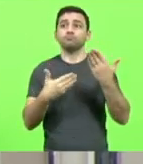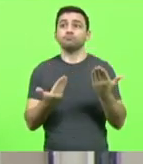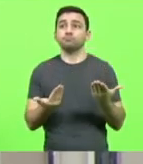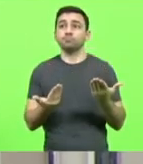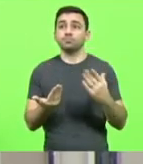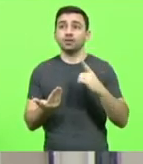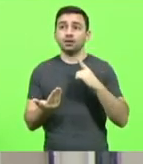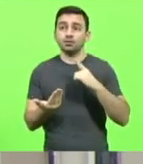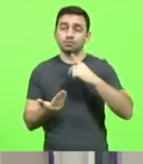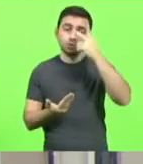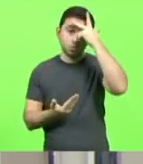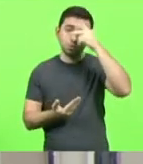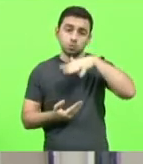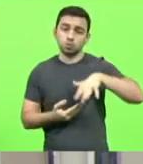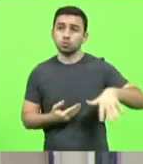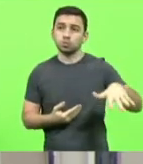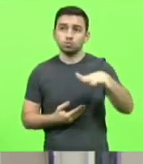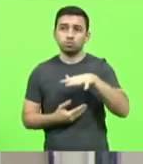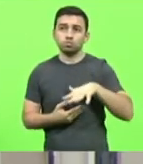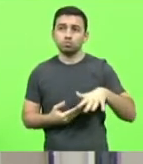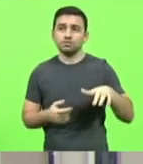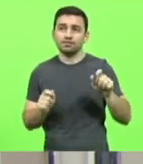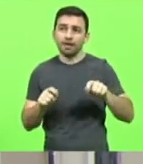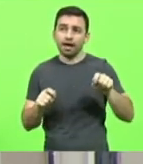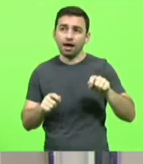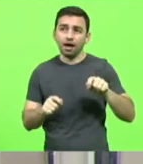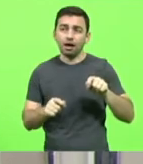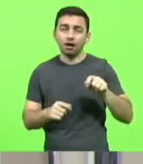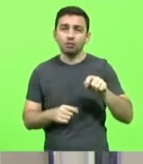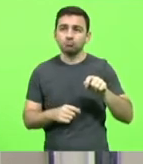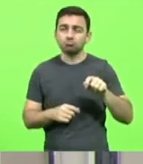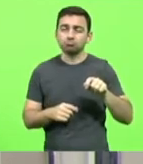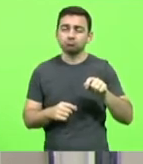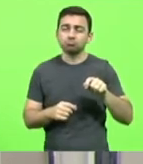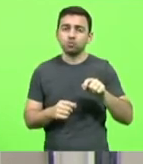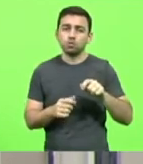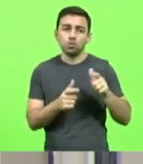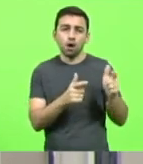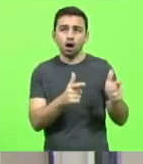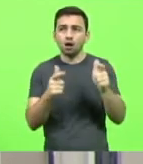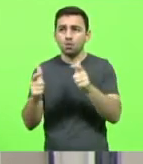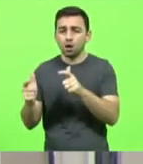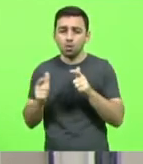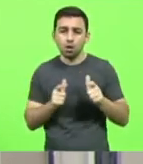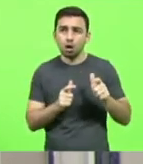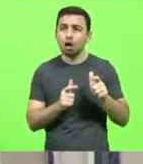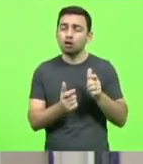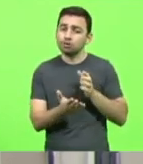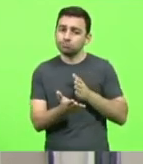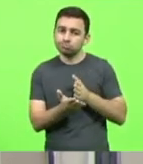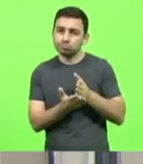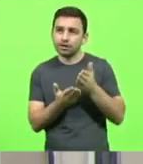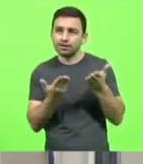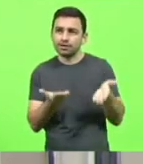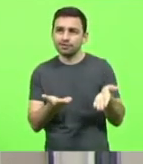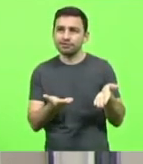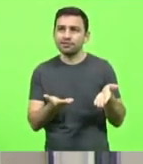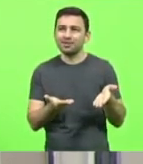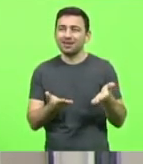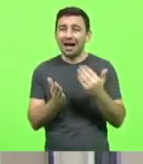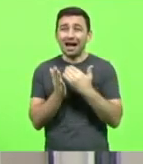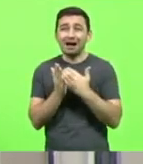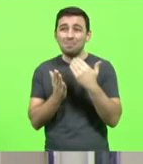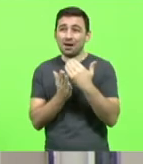pessoas de um lado para o outro, e que, pelo excesso de tráfego,